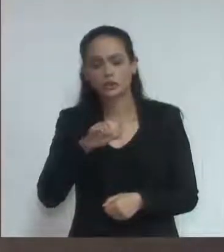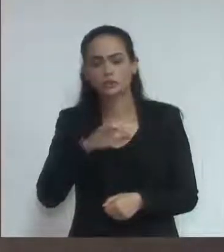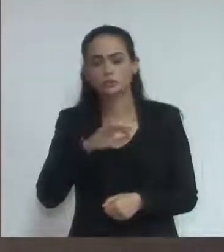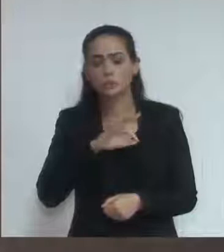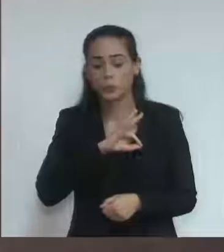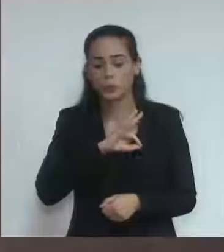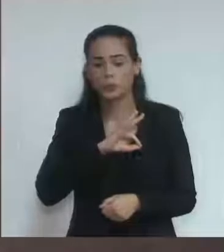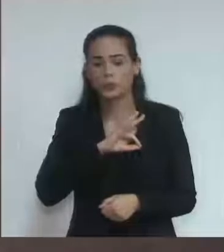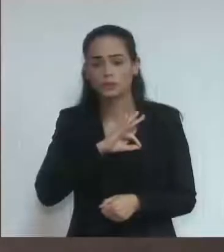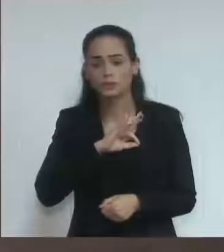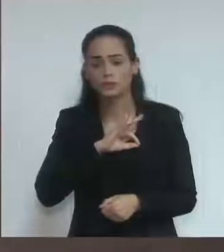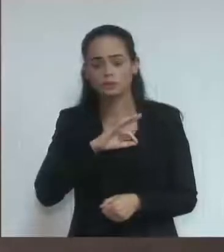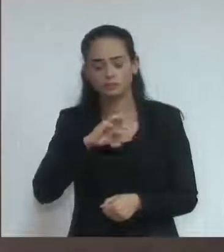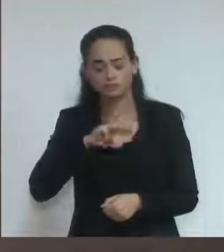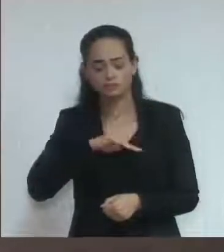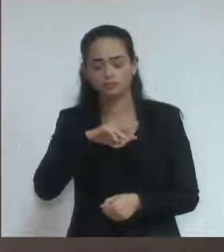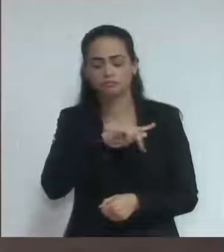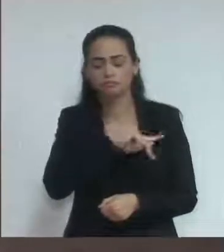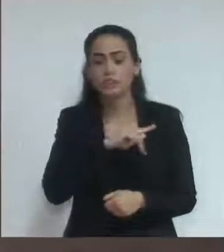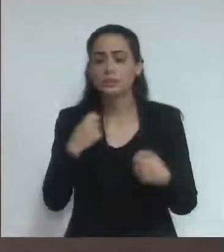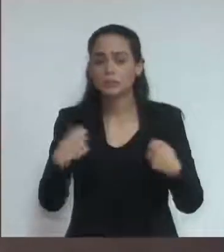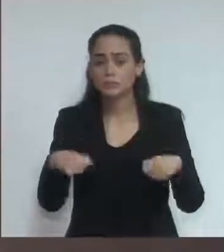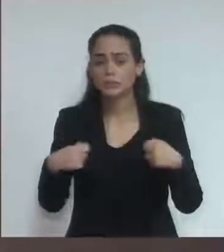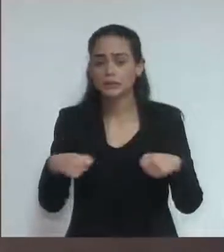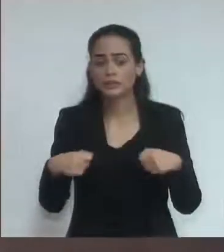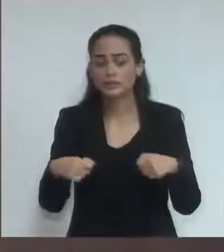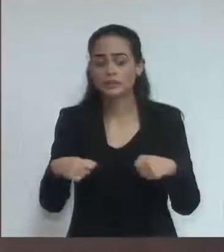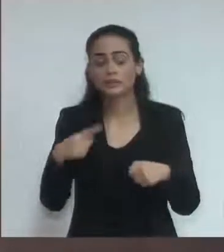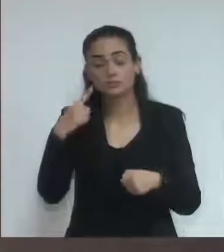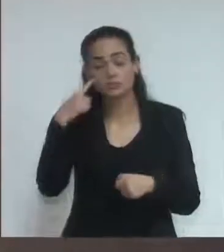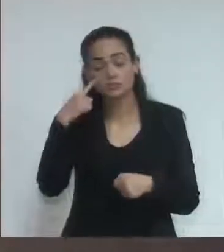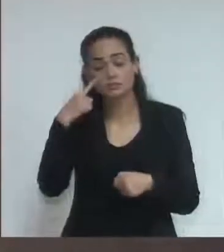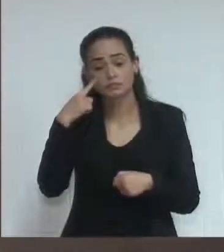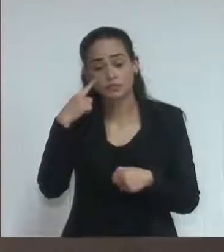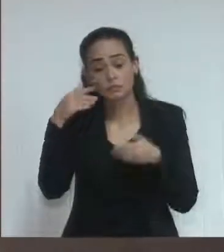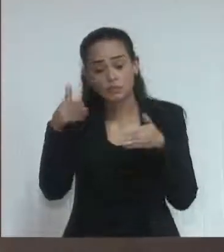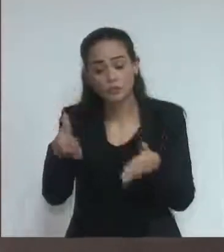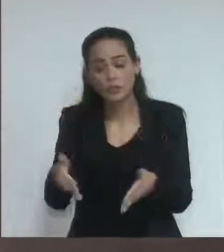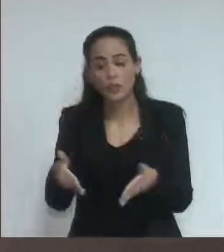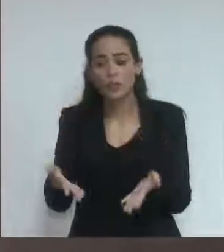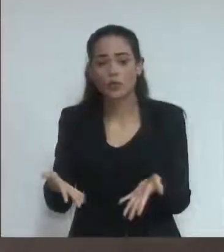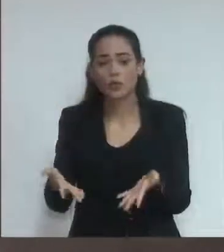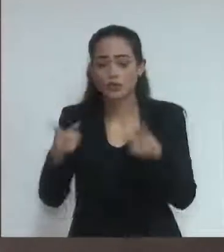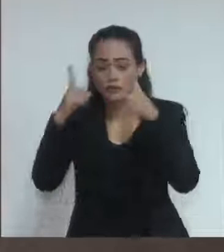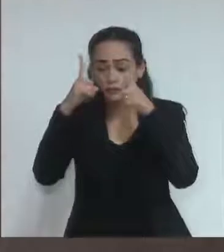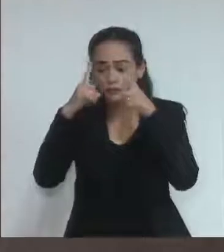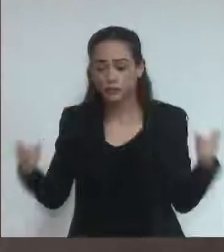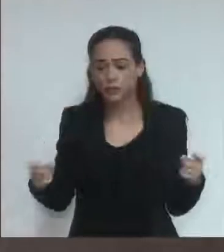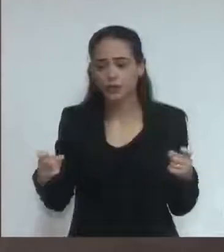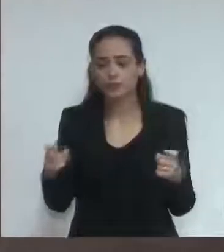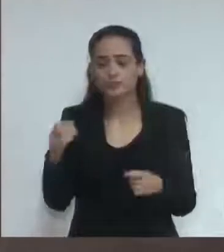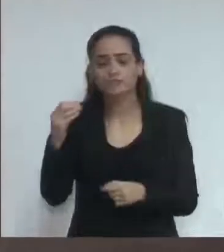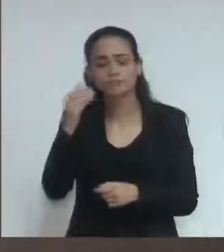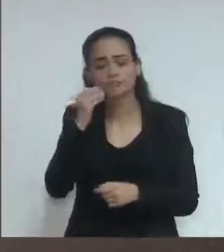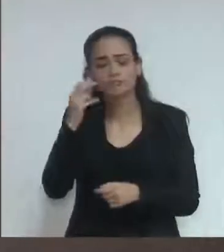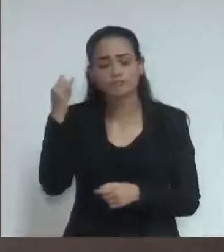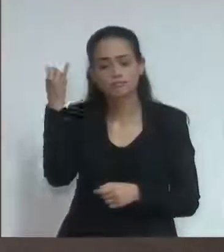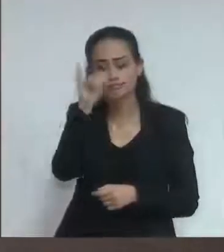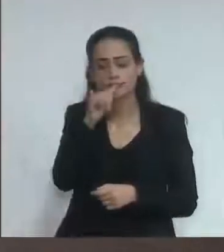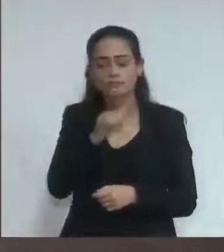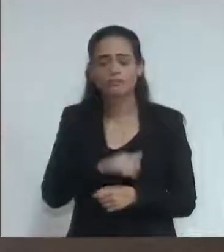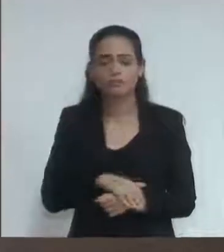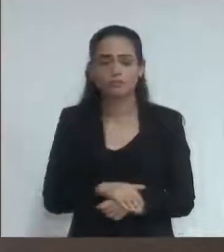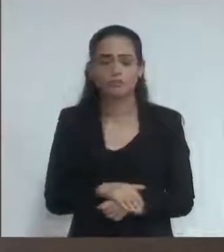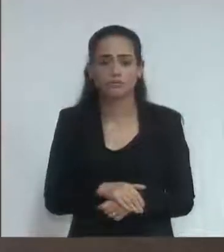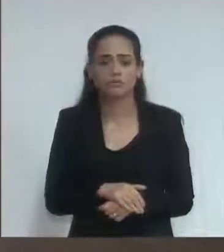dar uma atenção muito maior nesse tipo de violência porque realmente sai fora de